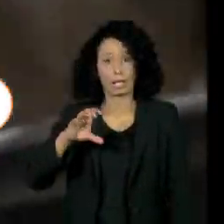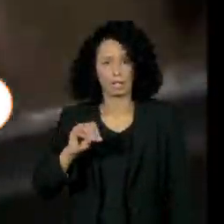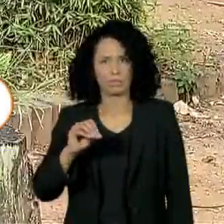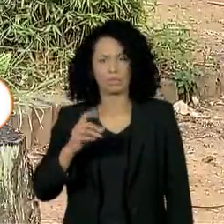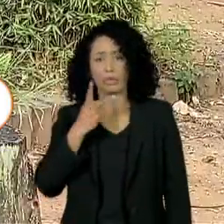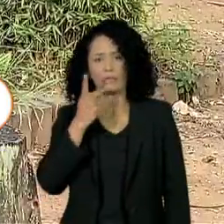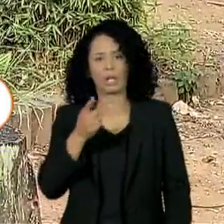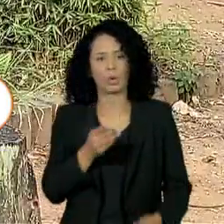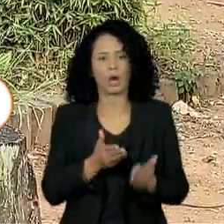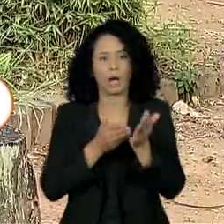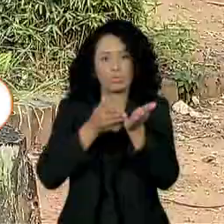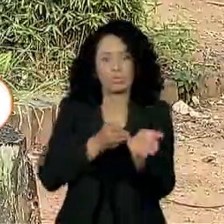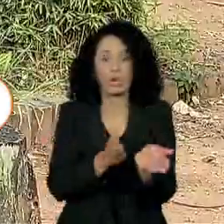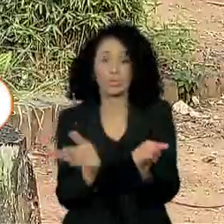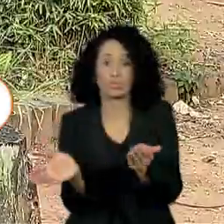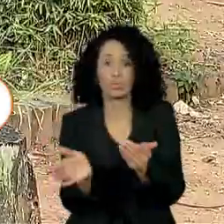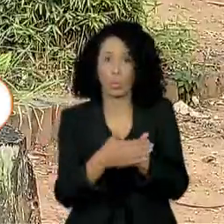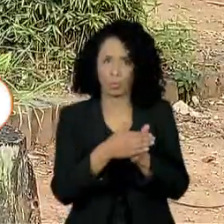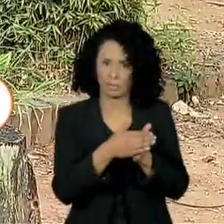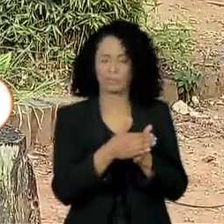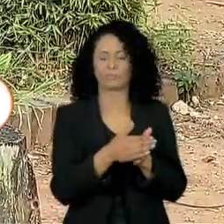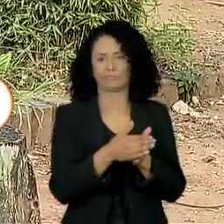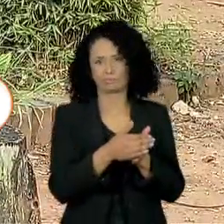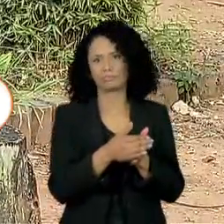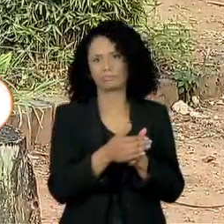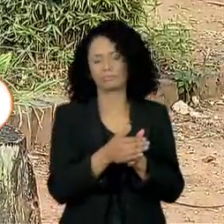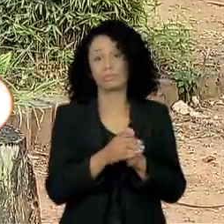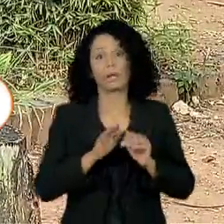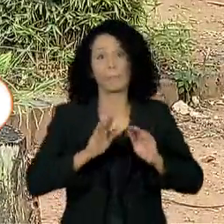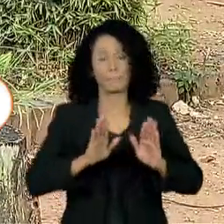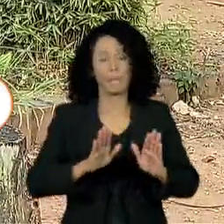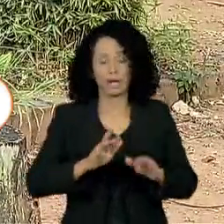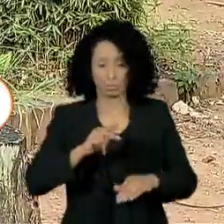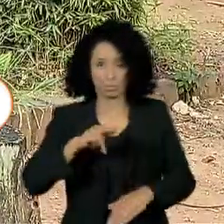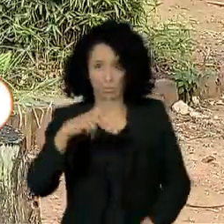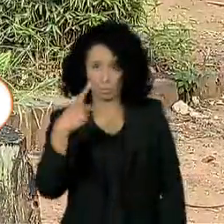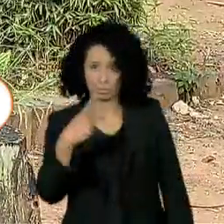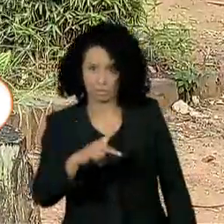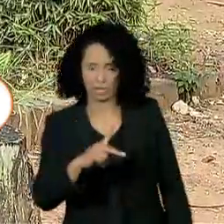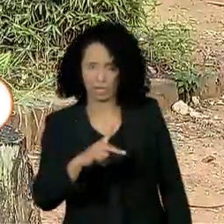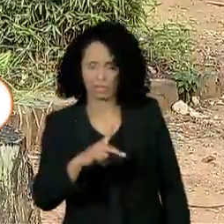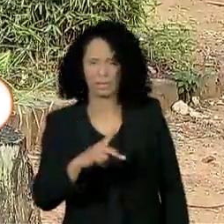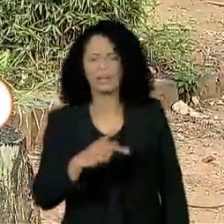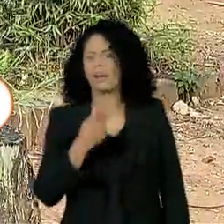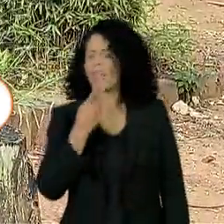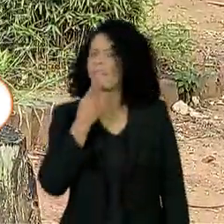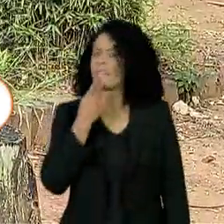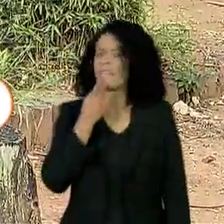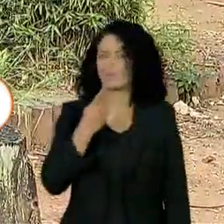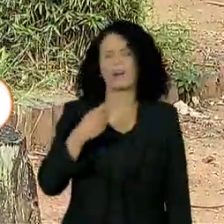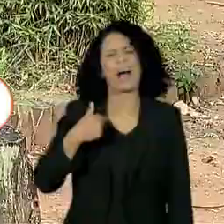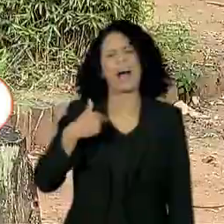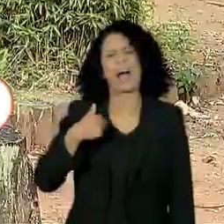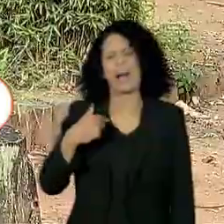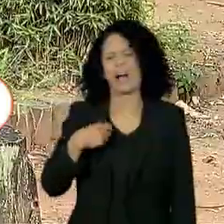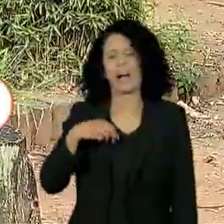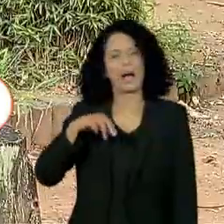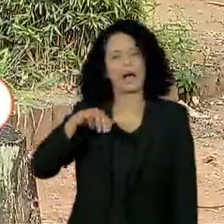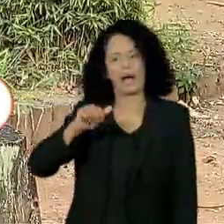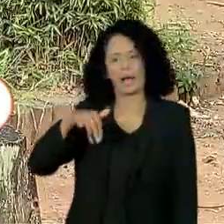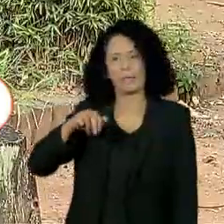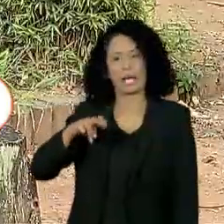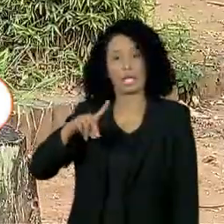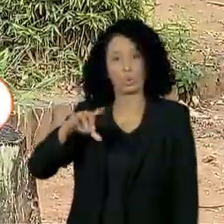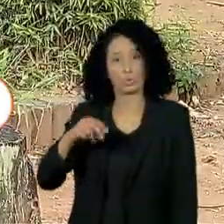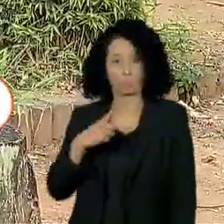os corpos e os demais indícios do crime. Já o irmão do Amarildo, Ozinem, ele segue negando qualquer participação no assassinato